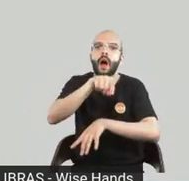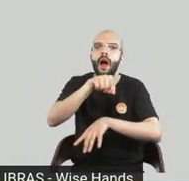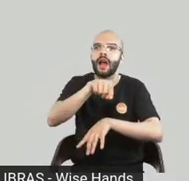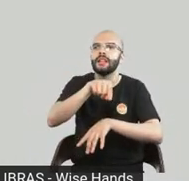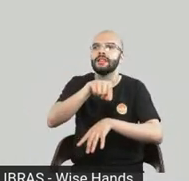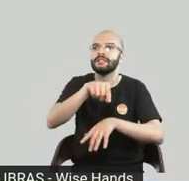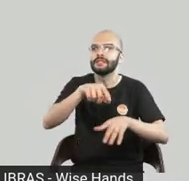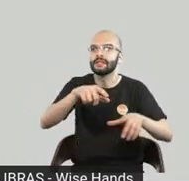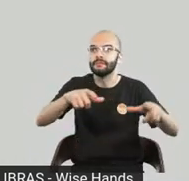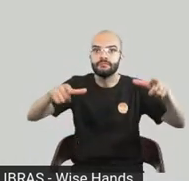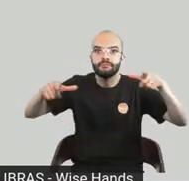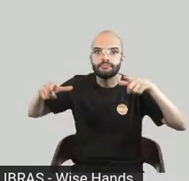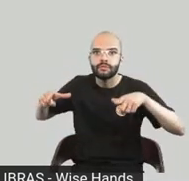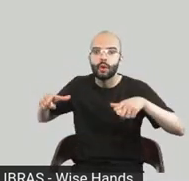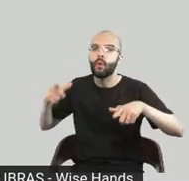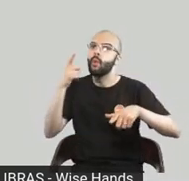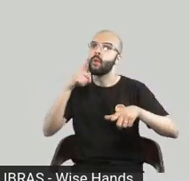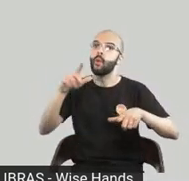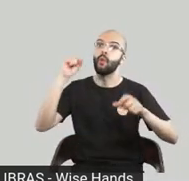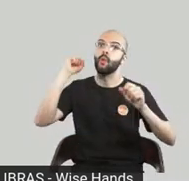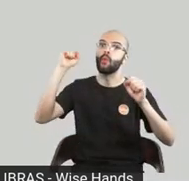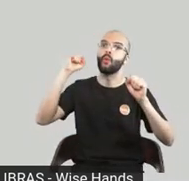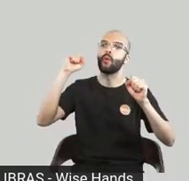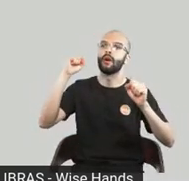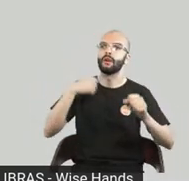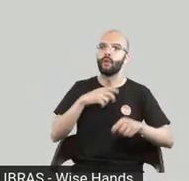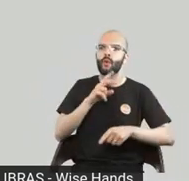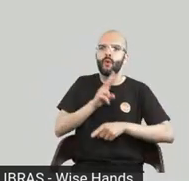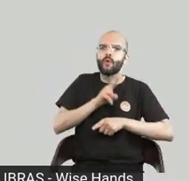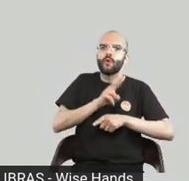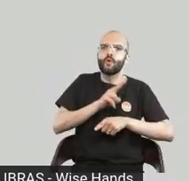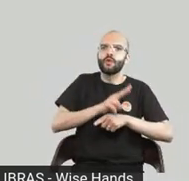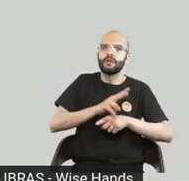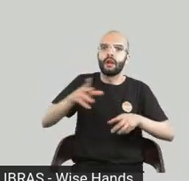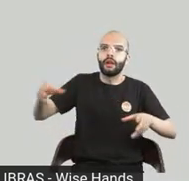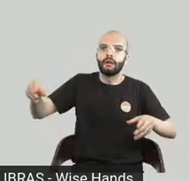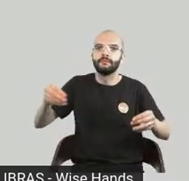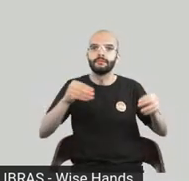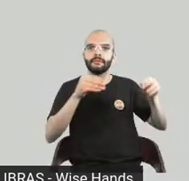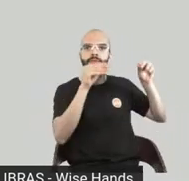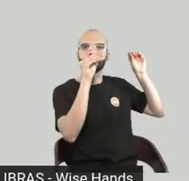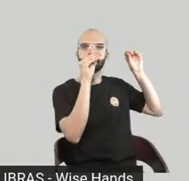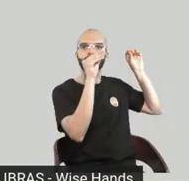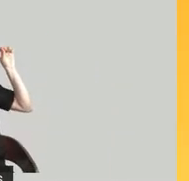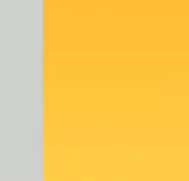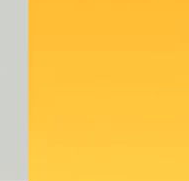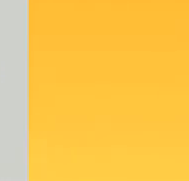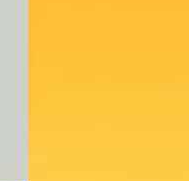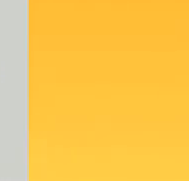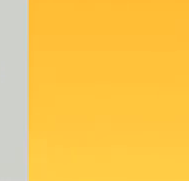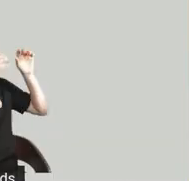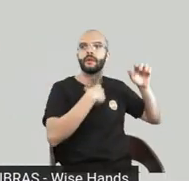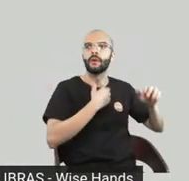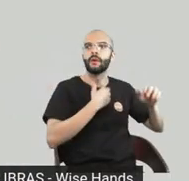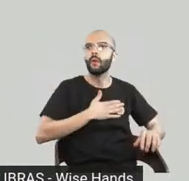comprar esse artefato agora eu vou cuidar dele ele é meu tá na minha prateleira e eu vejo muito o livro que tem